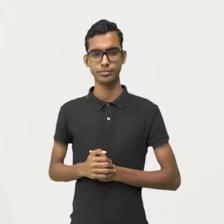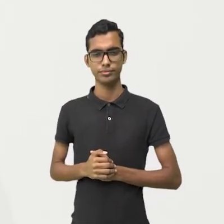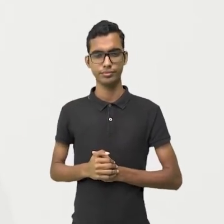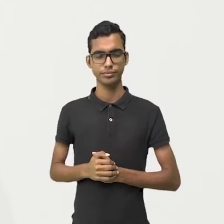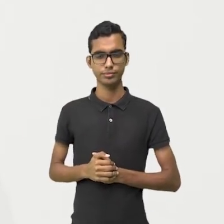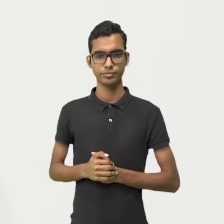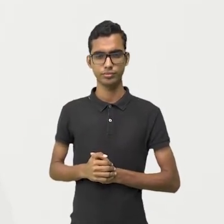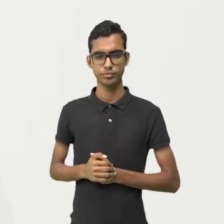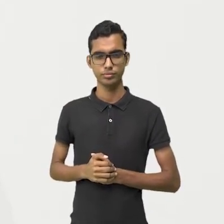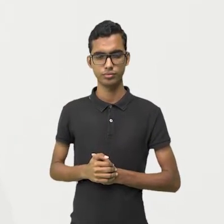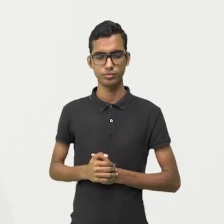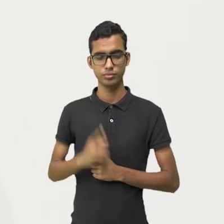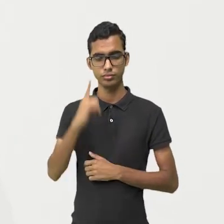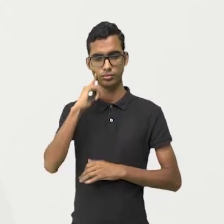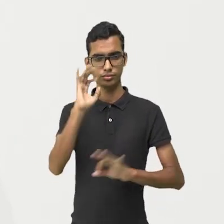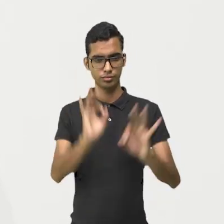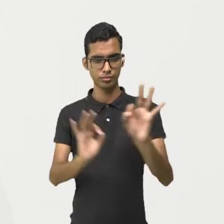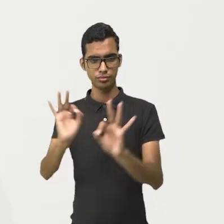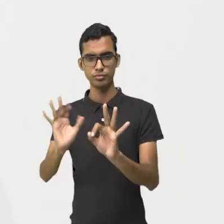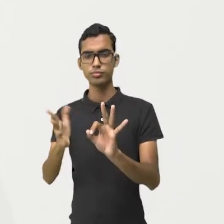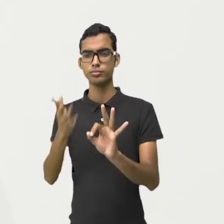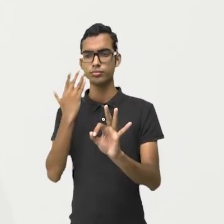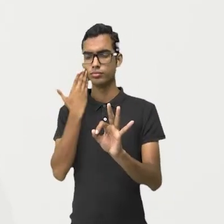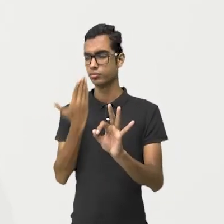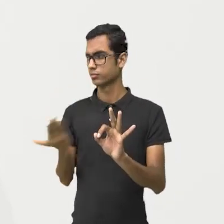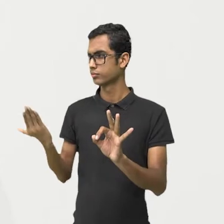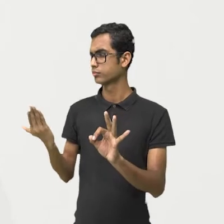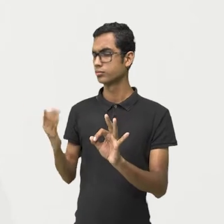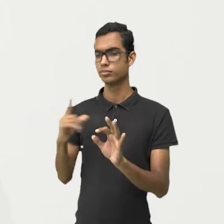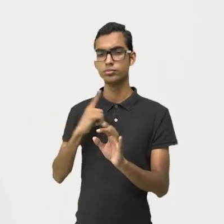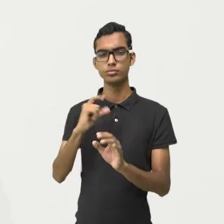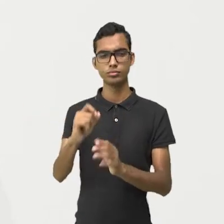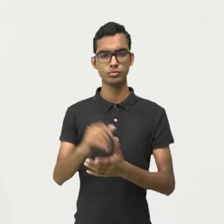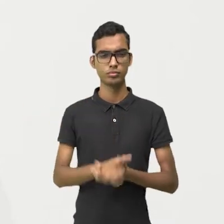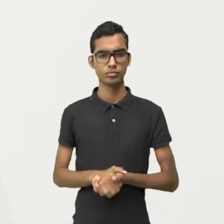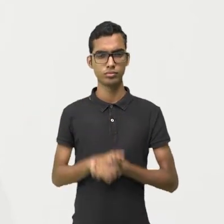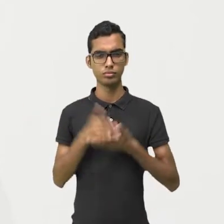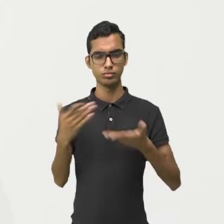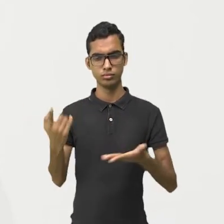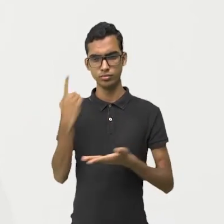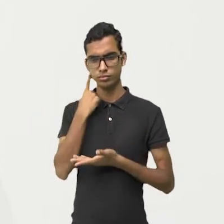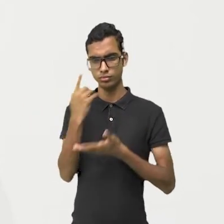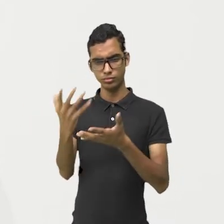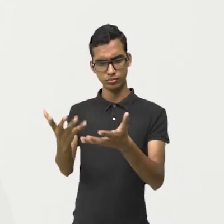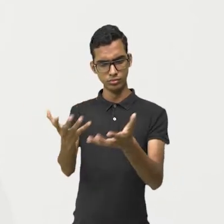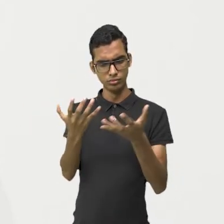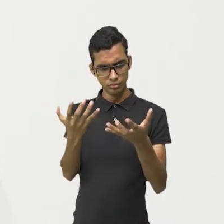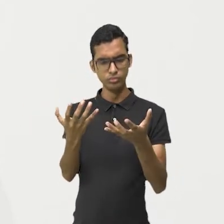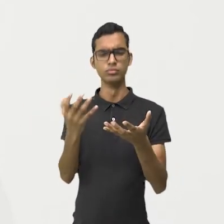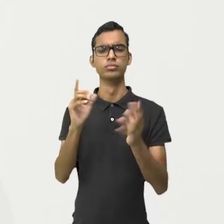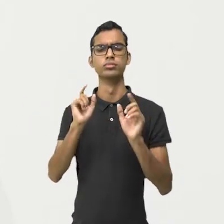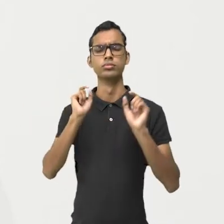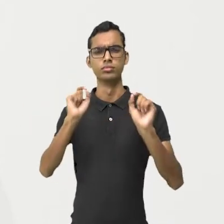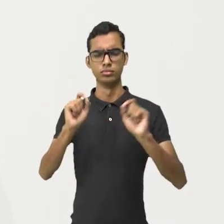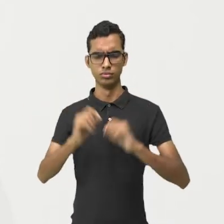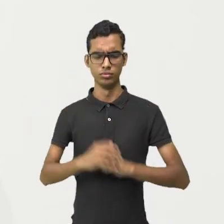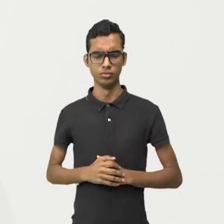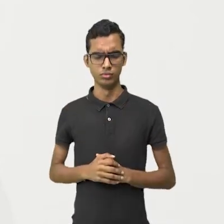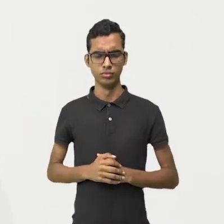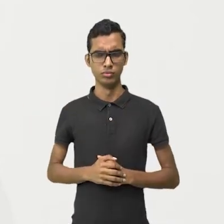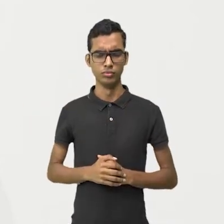feita essa sinalização, nós temos o seguinte. Quando queremos, olha só,